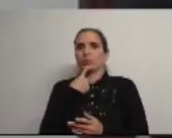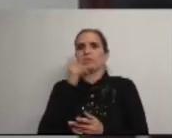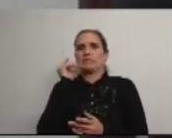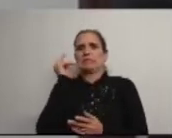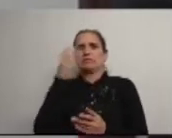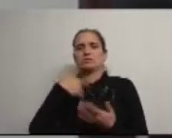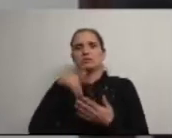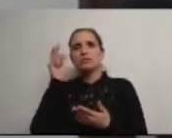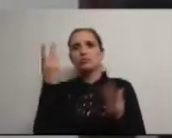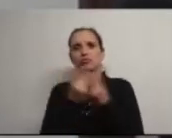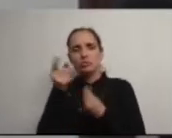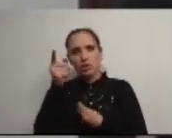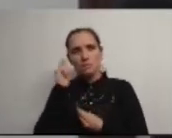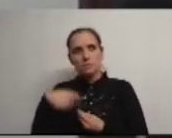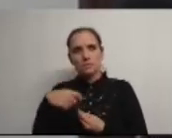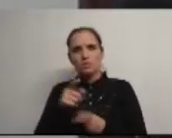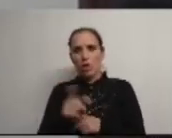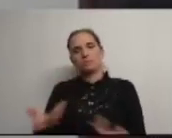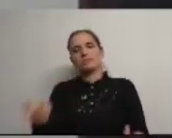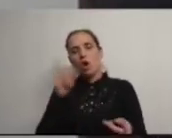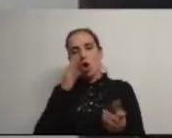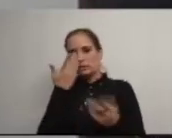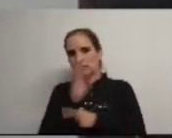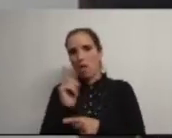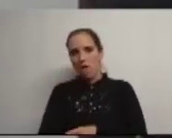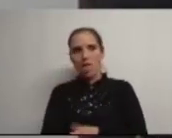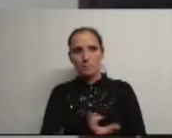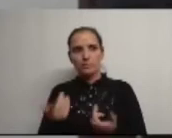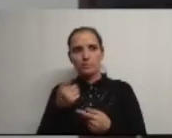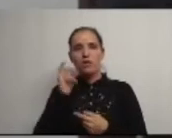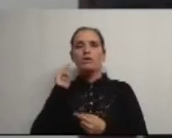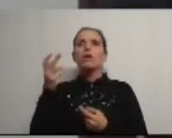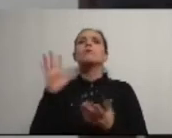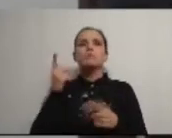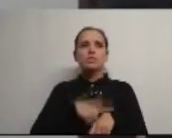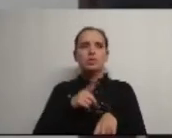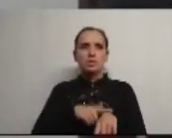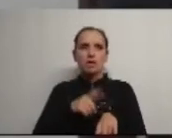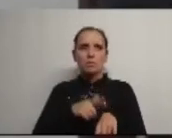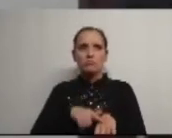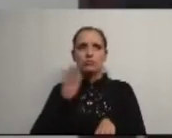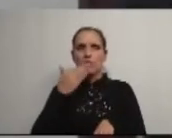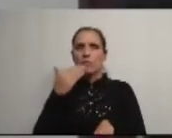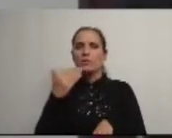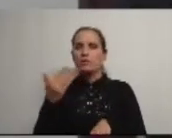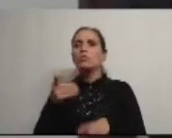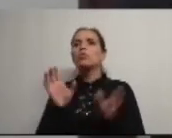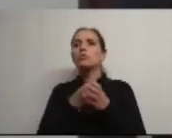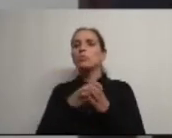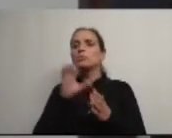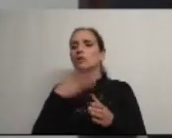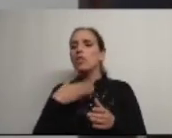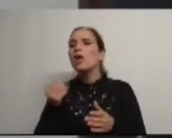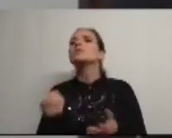Presidente da Câmara é disso um lamentável exemplo verifique-se que há quanto tempo foi pedido pelo Grupo Municipal do CDS e